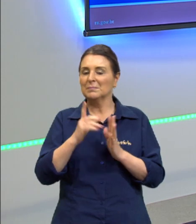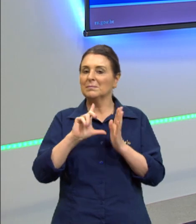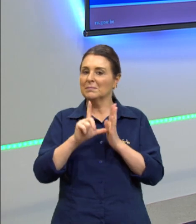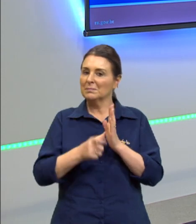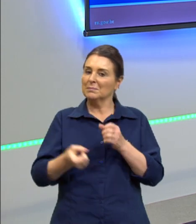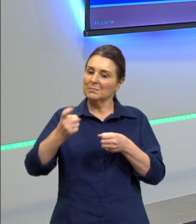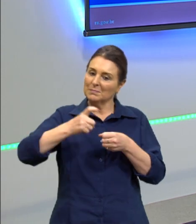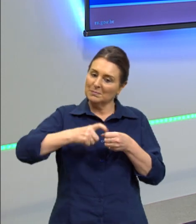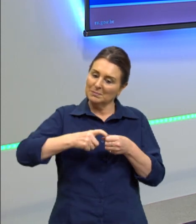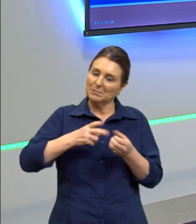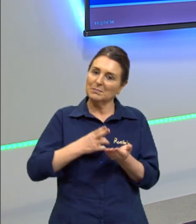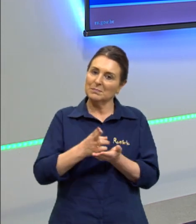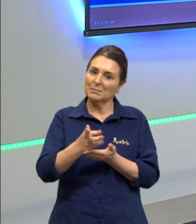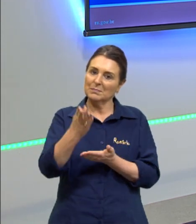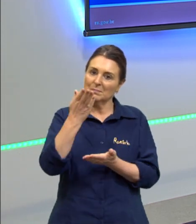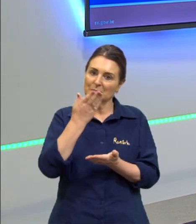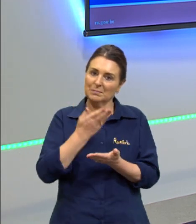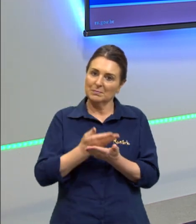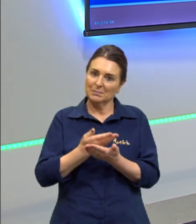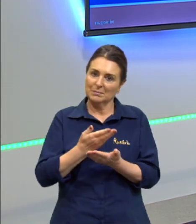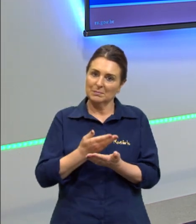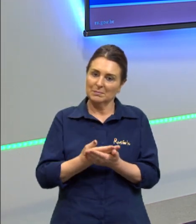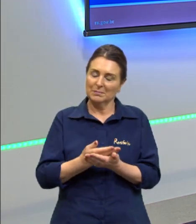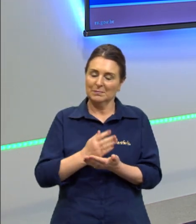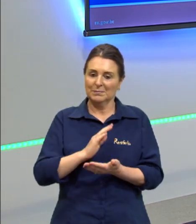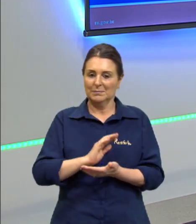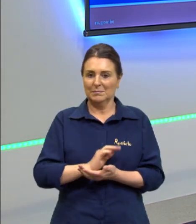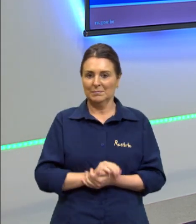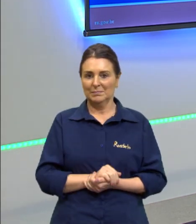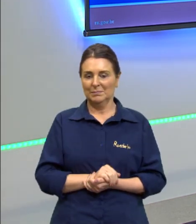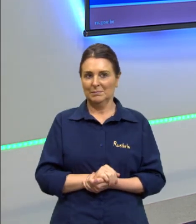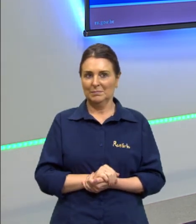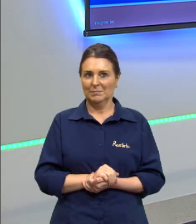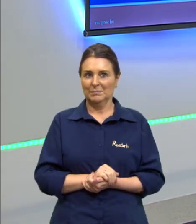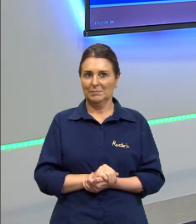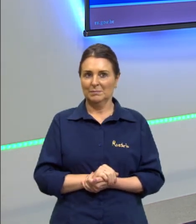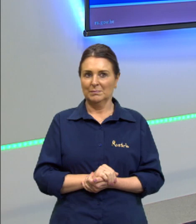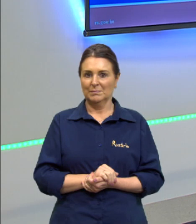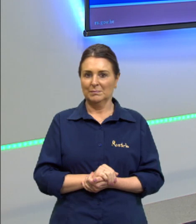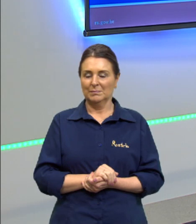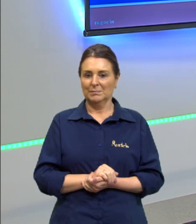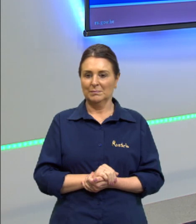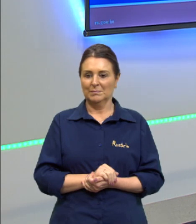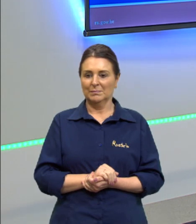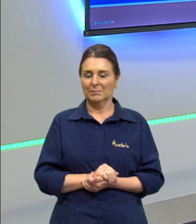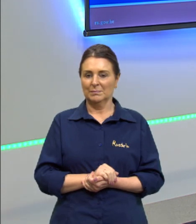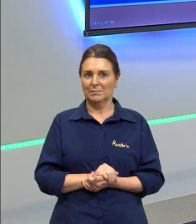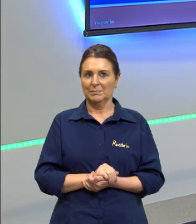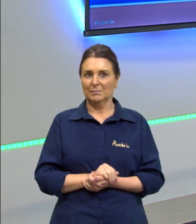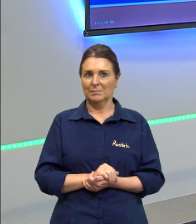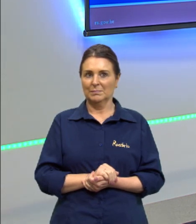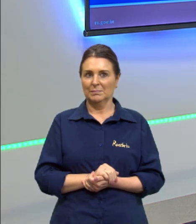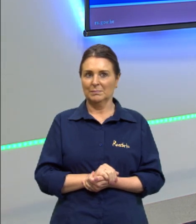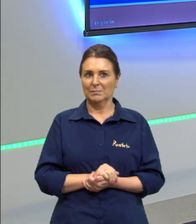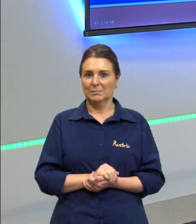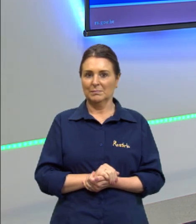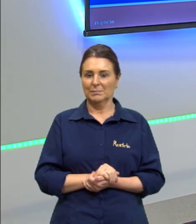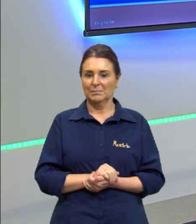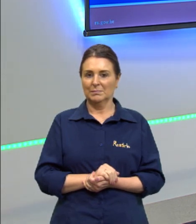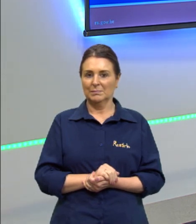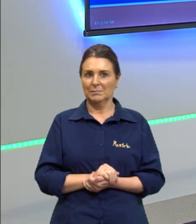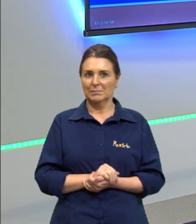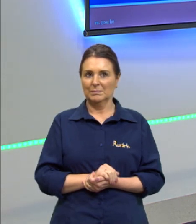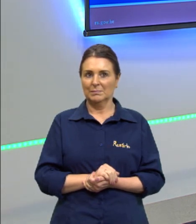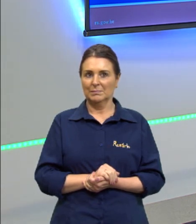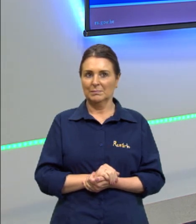voltamos daqui a pouquinho para a gente continuar nessa proposta de análise dessas questões do Enem que estamos fazendo